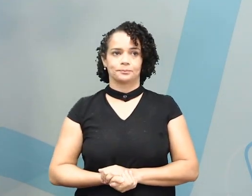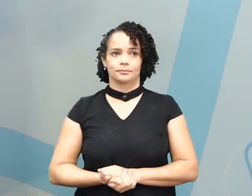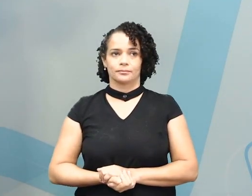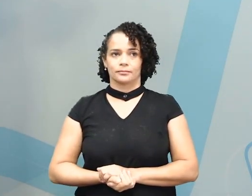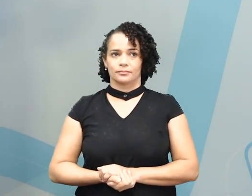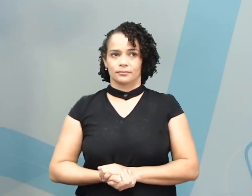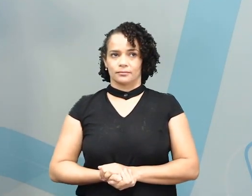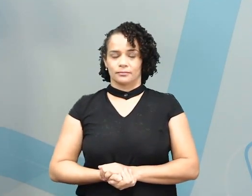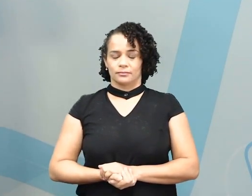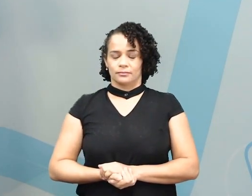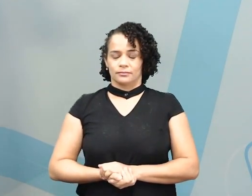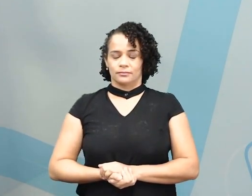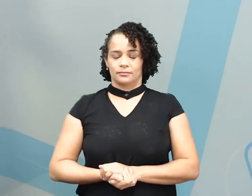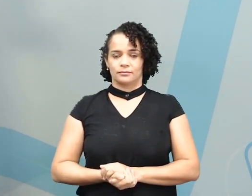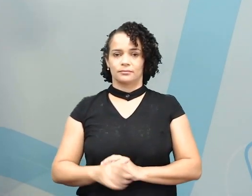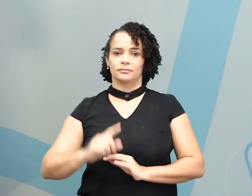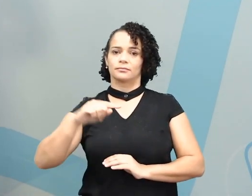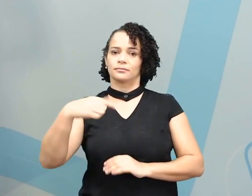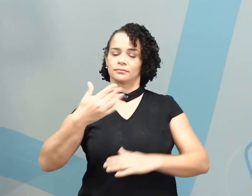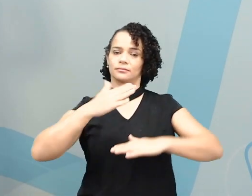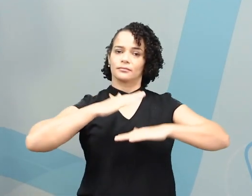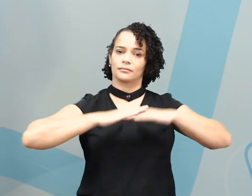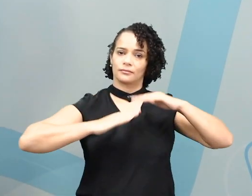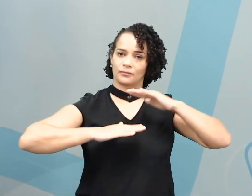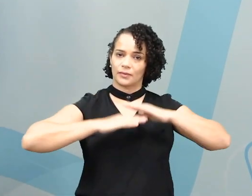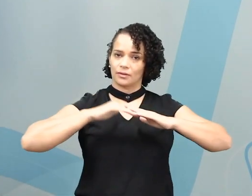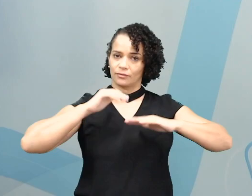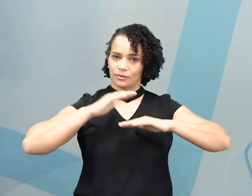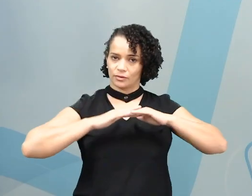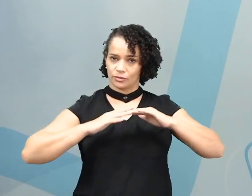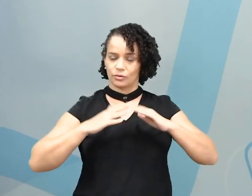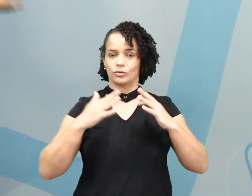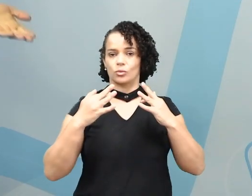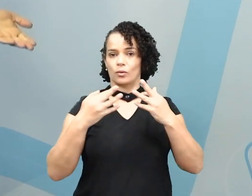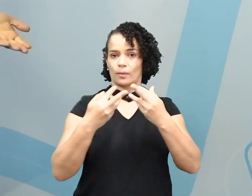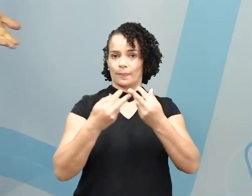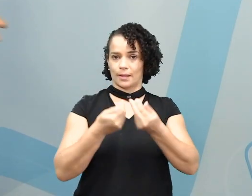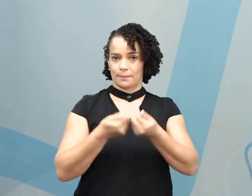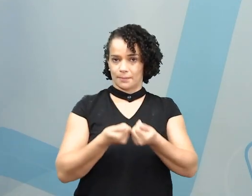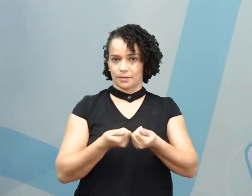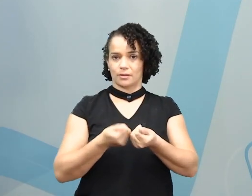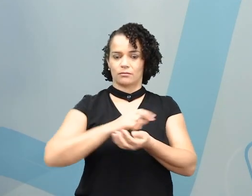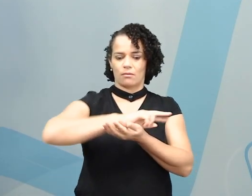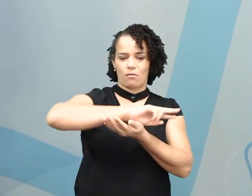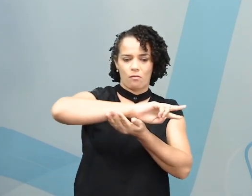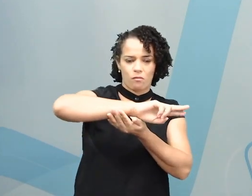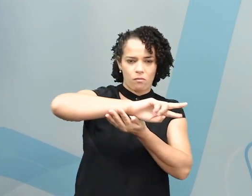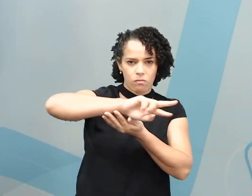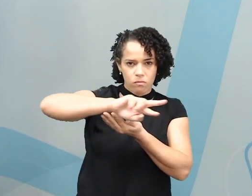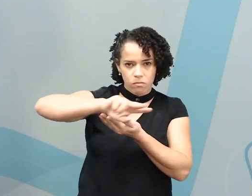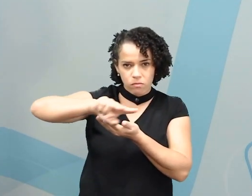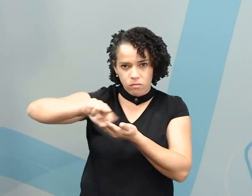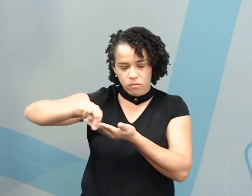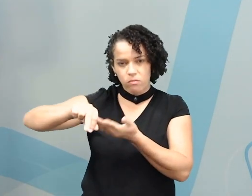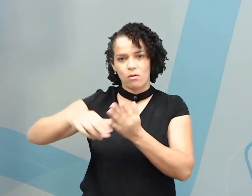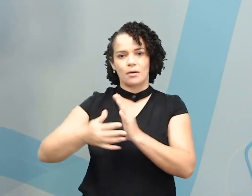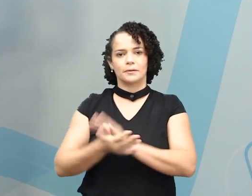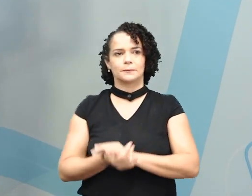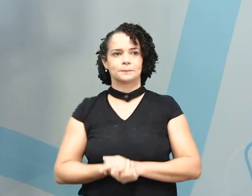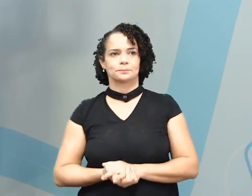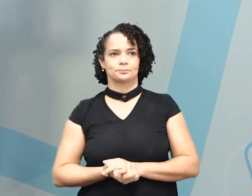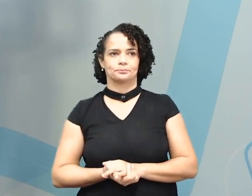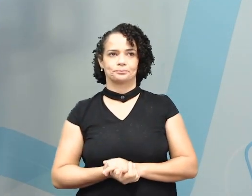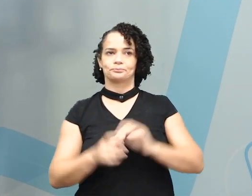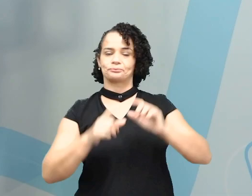Certo? Outras profissões com terminações derivadas. What do